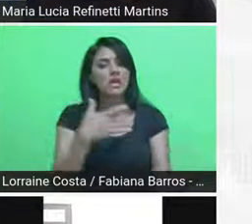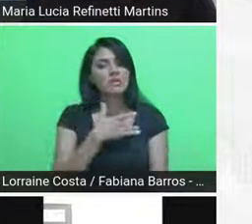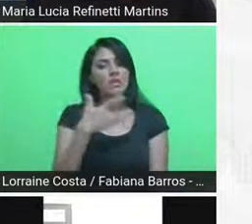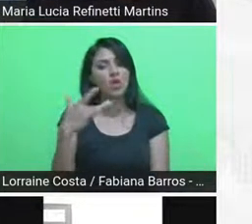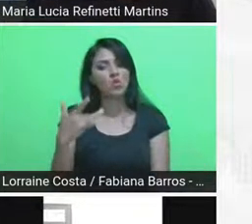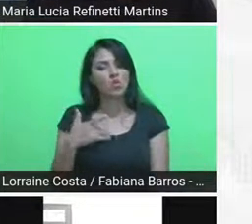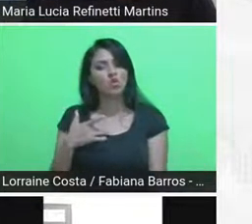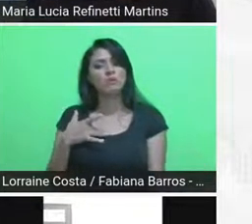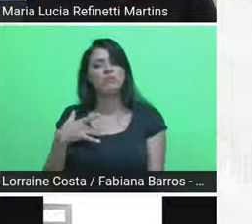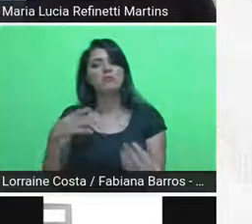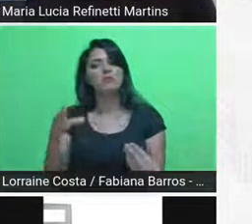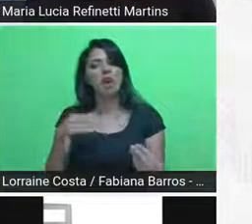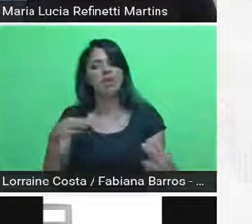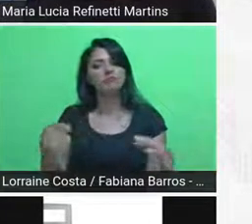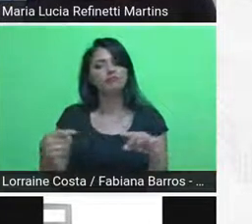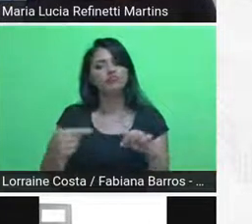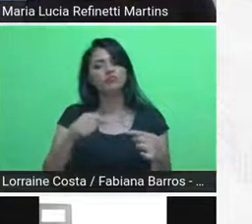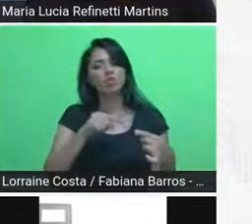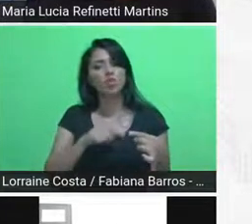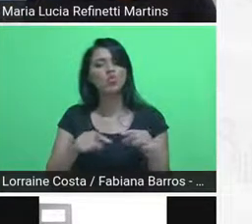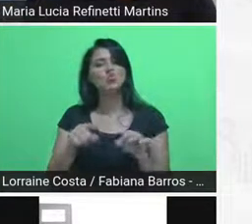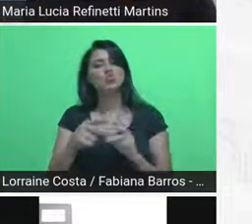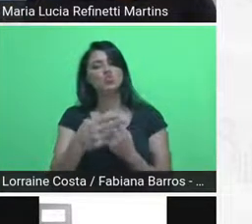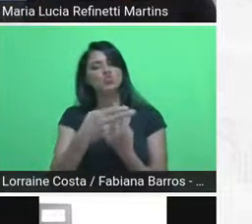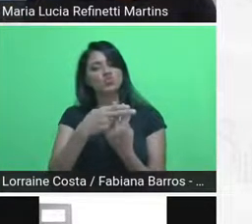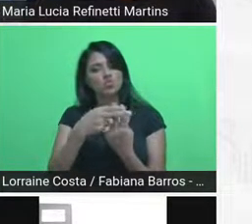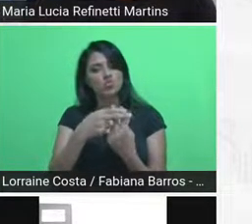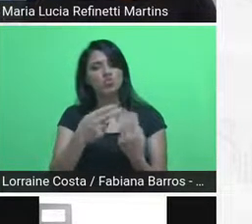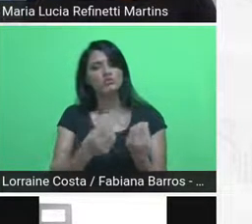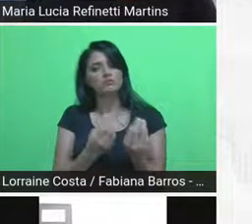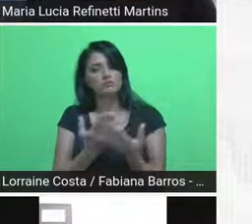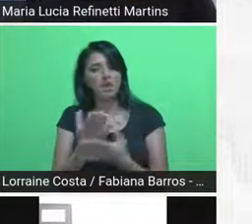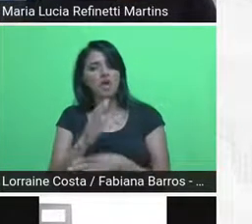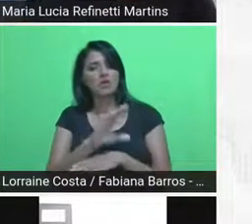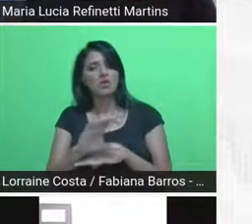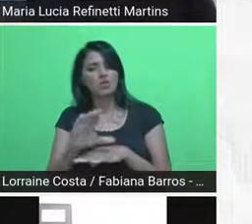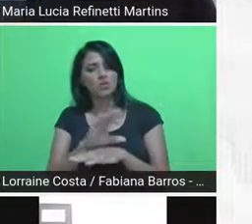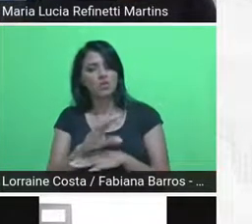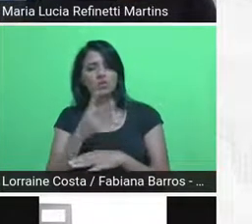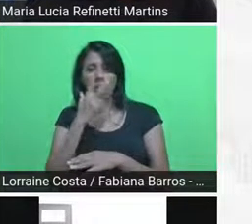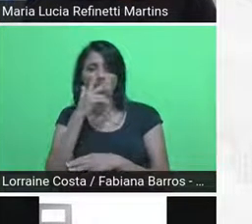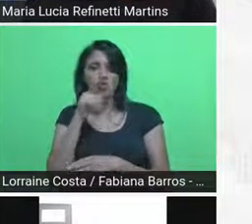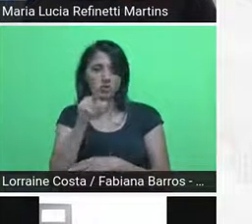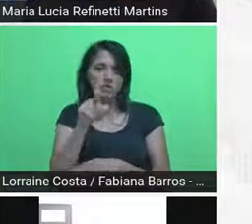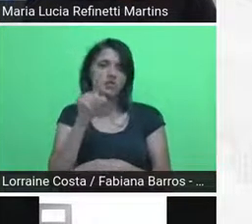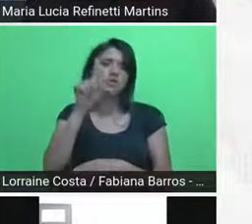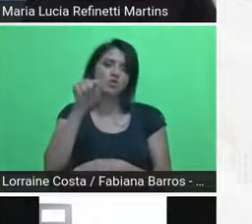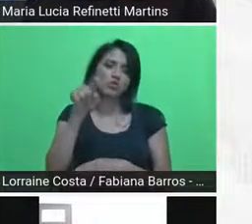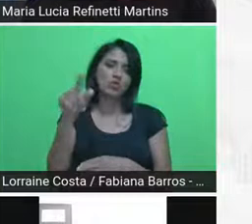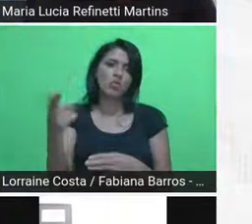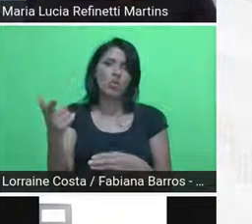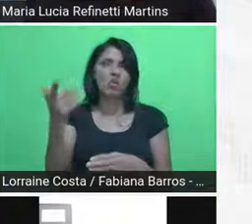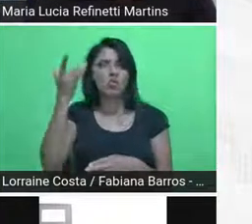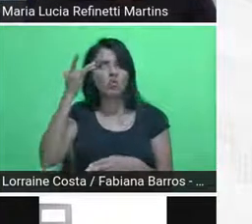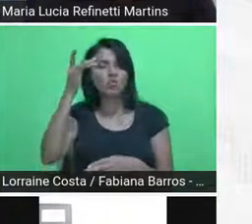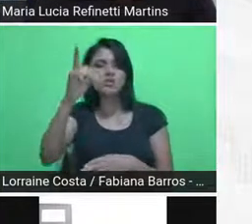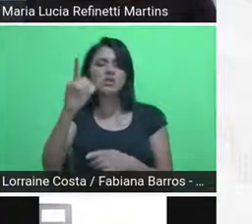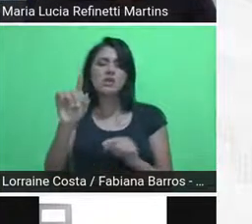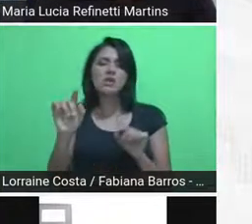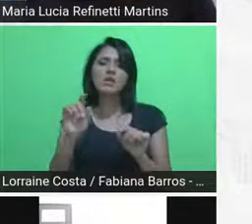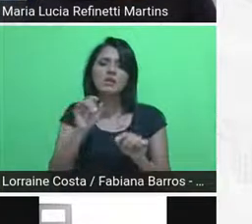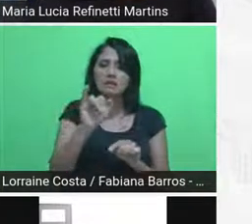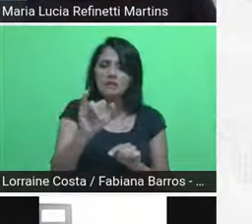atribuição de bolsas. Então, acho que isso daqui, não sei se passando o